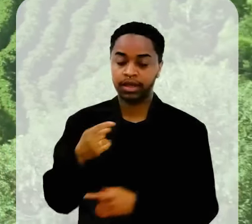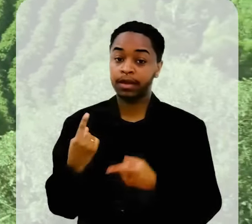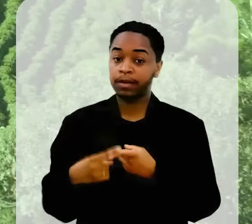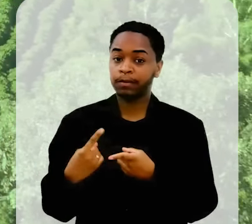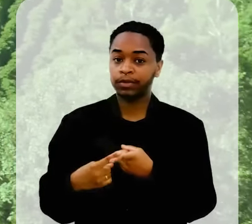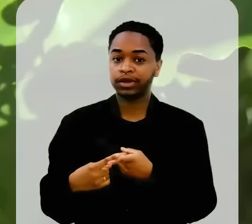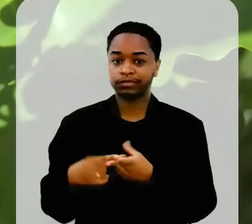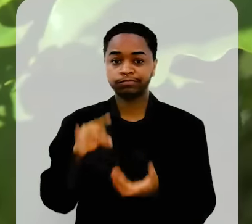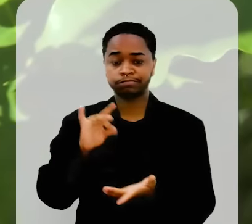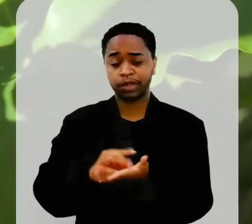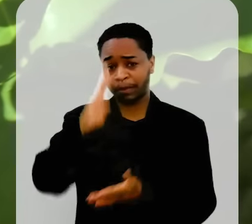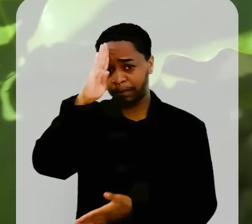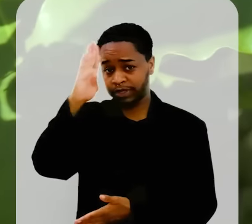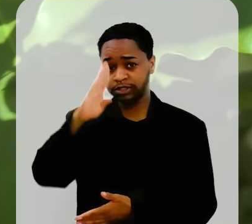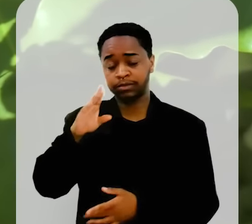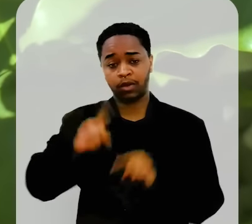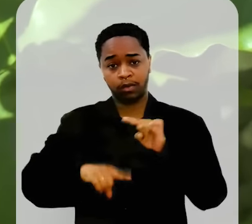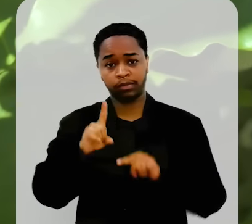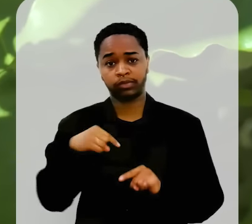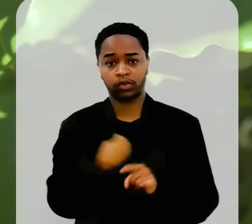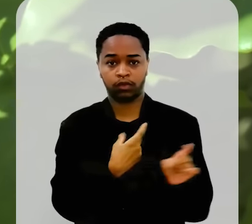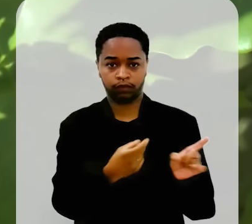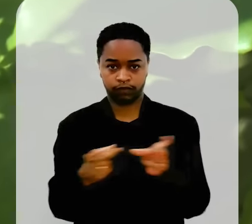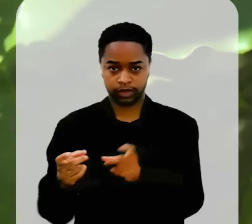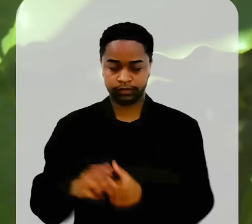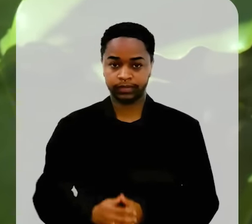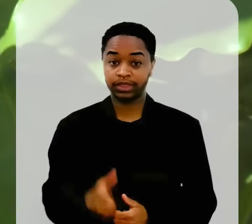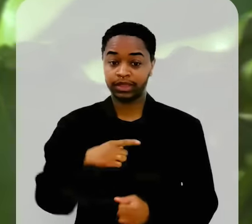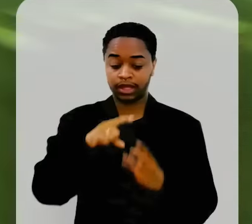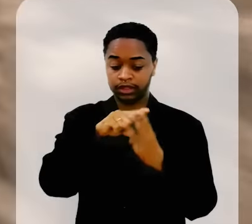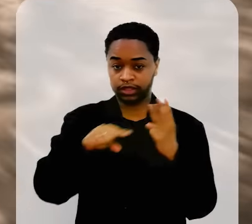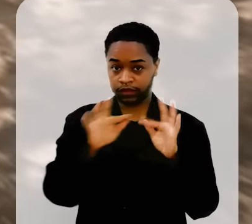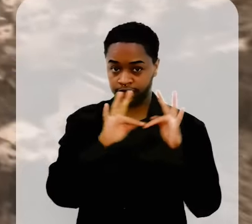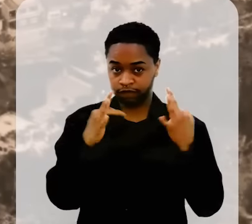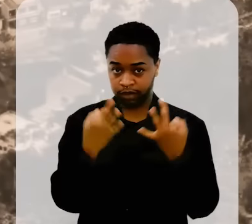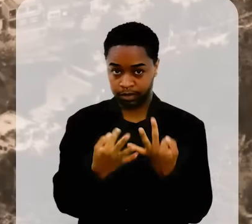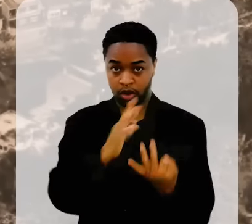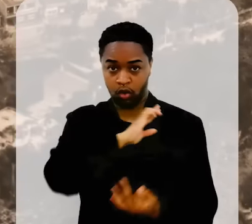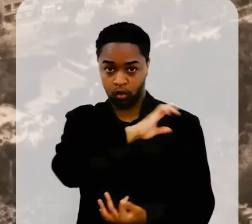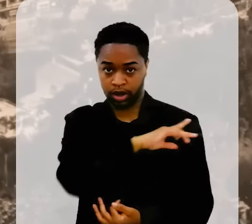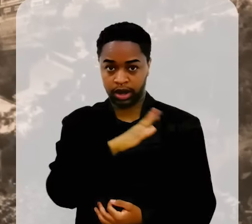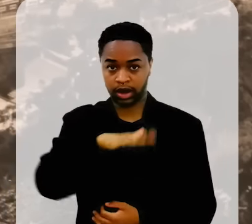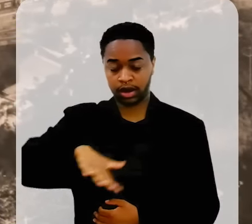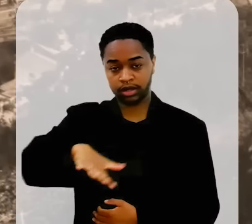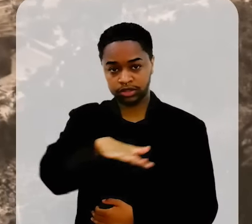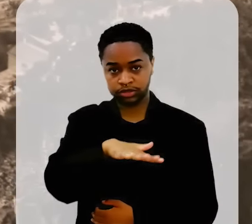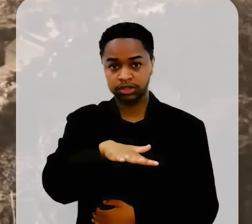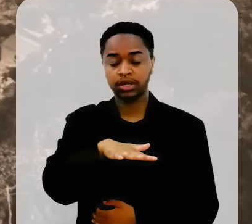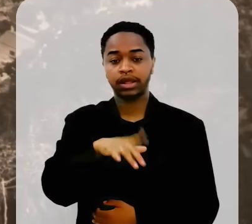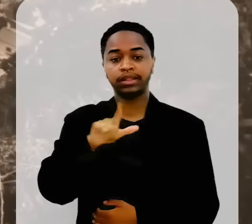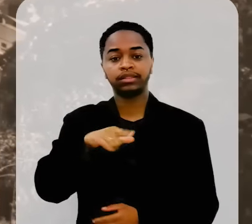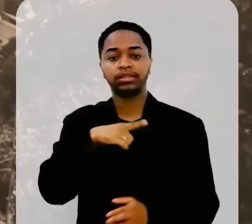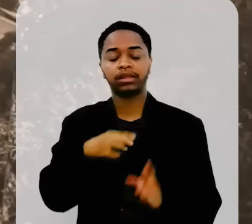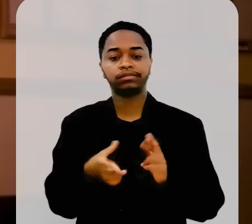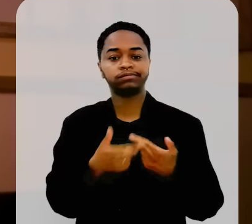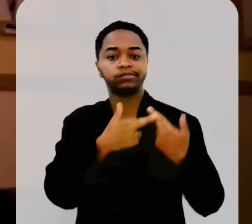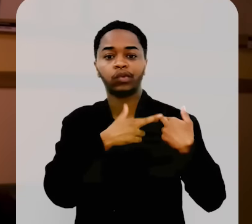o café na nossa região aqui, que se tornou o maior produto nosso. São três famílias, três coronéis da